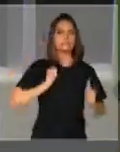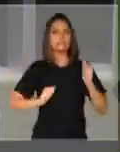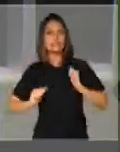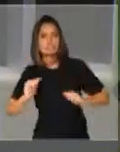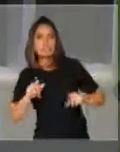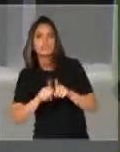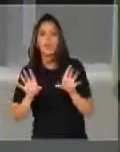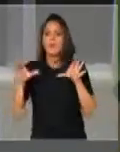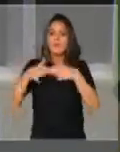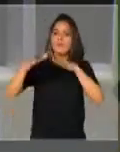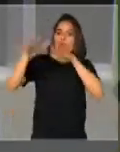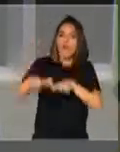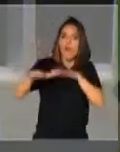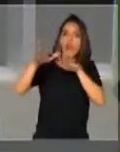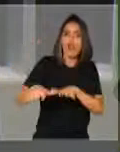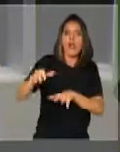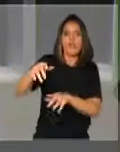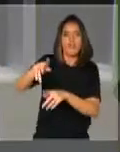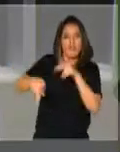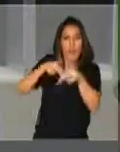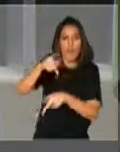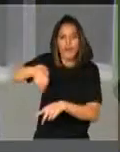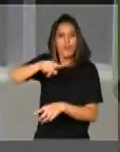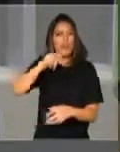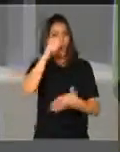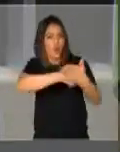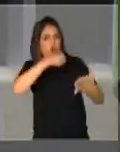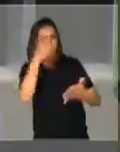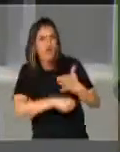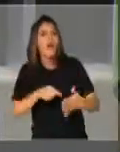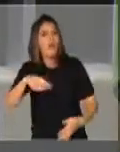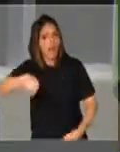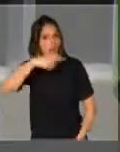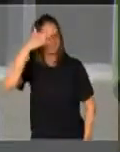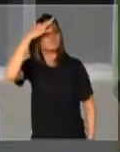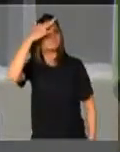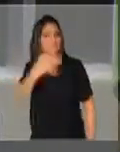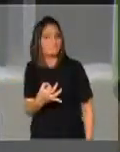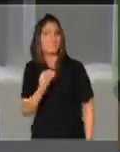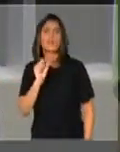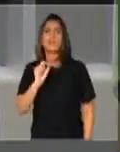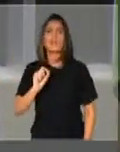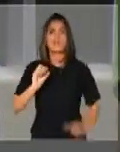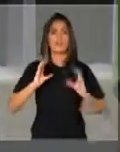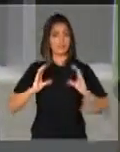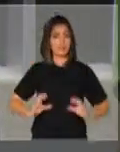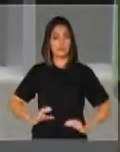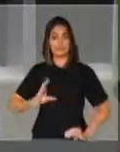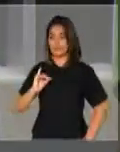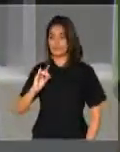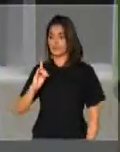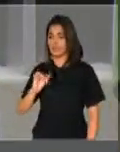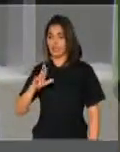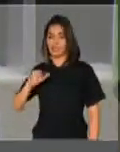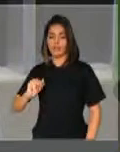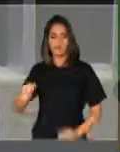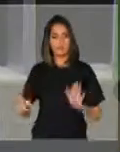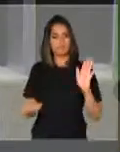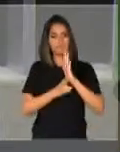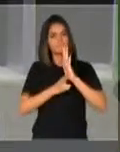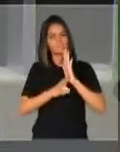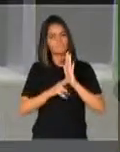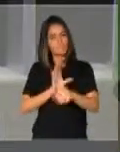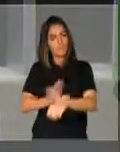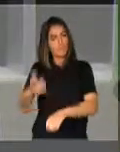populares, de lutadoras e lutadores que entenderam que a cidadania exige um pertencimento